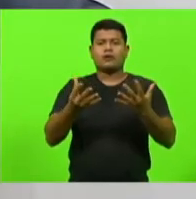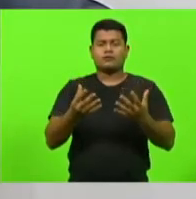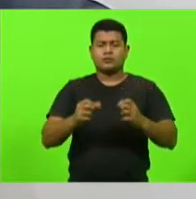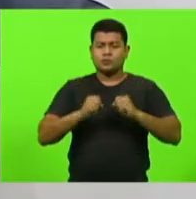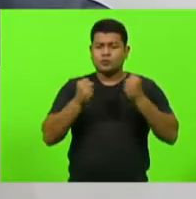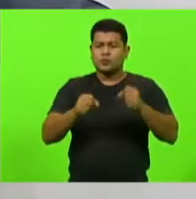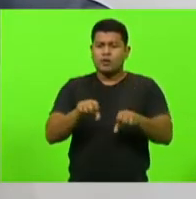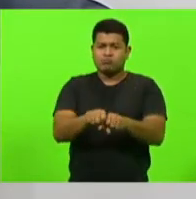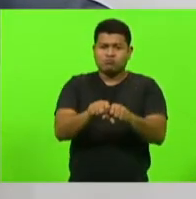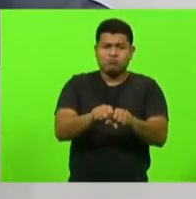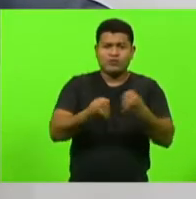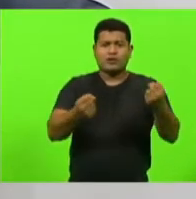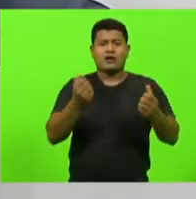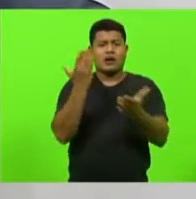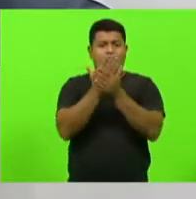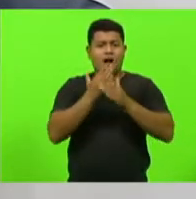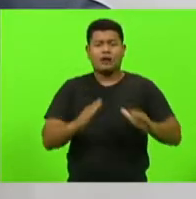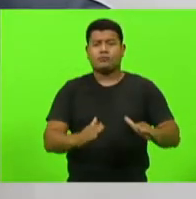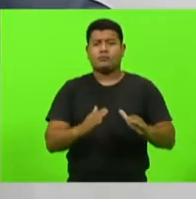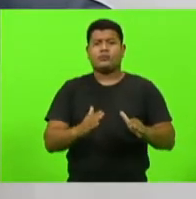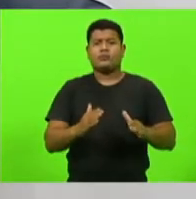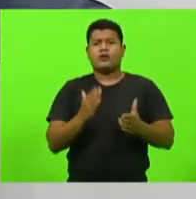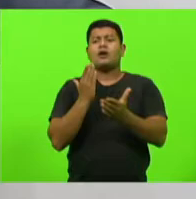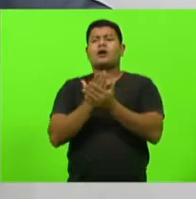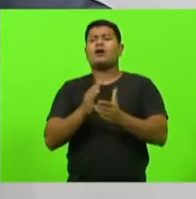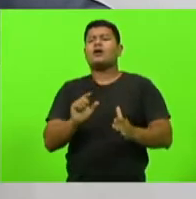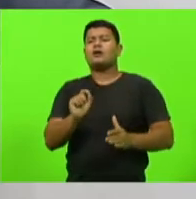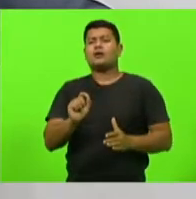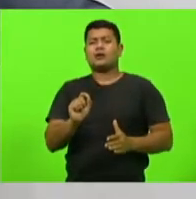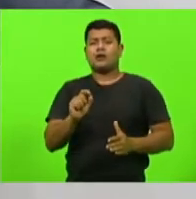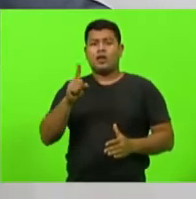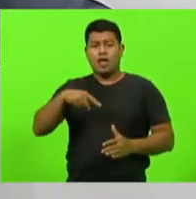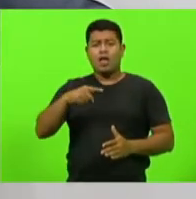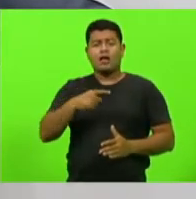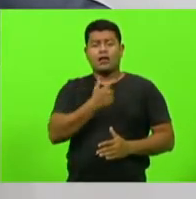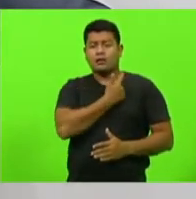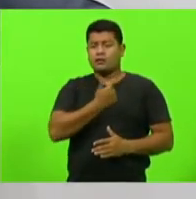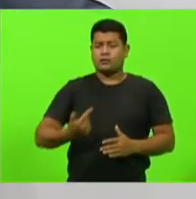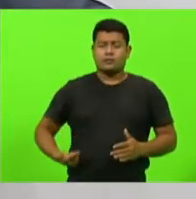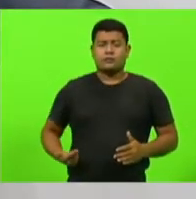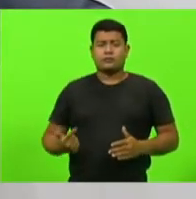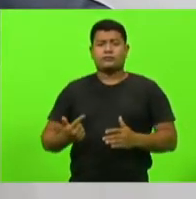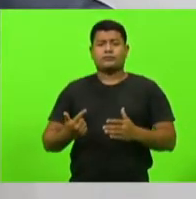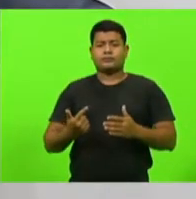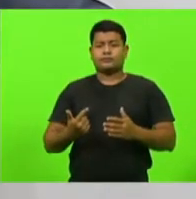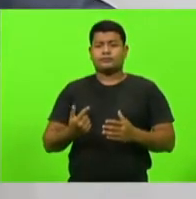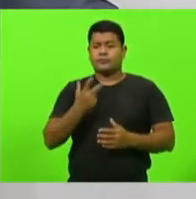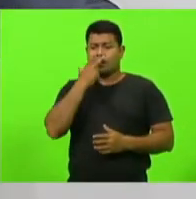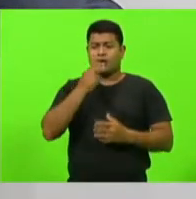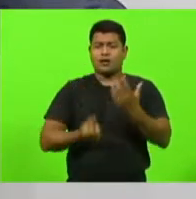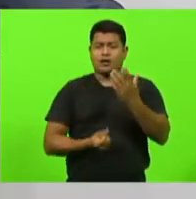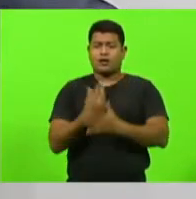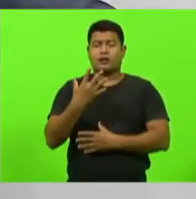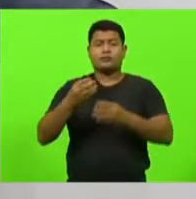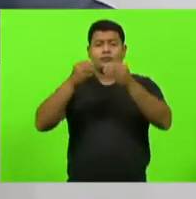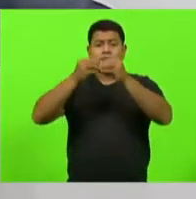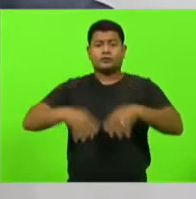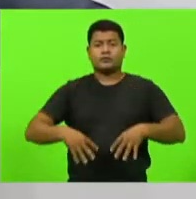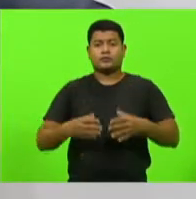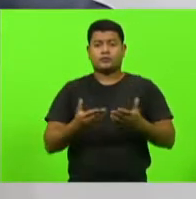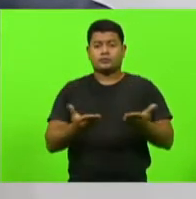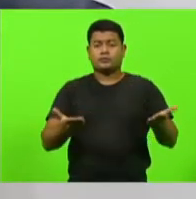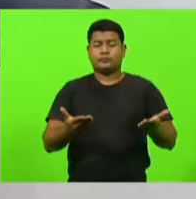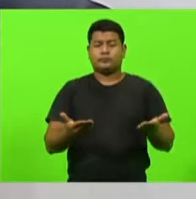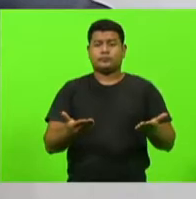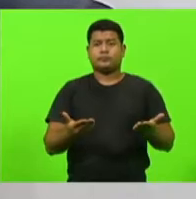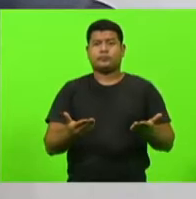Esse é o establishment. Ele foi criado para prejudicar aquele que tem menos valia para a